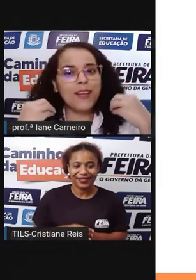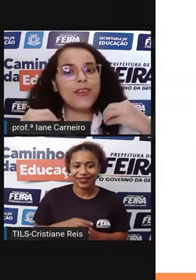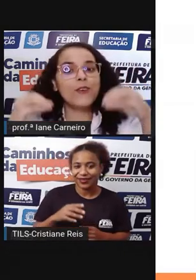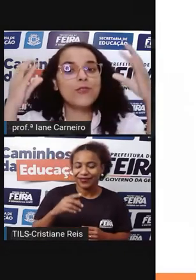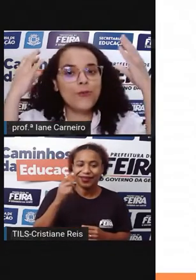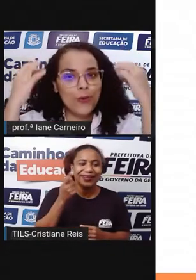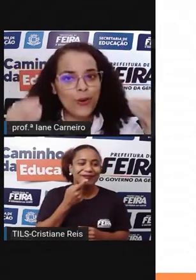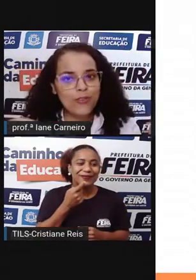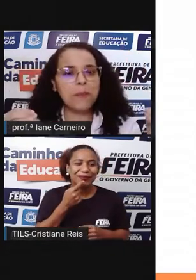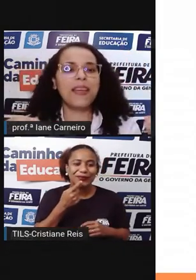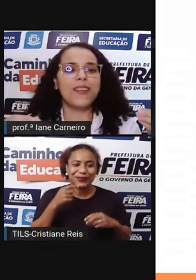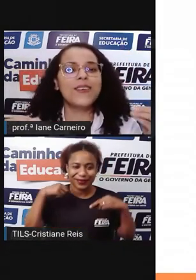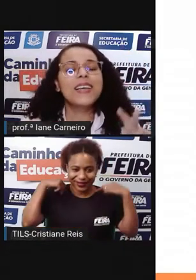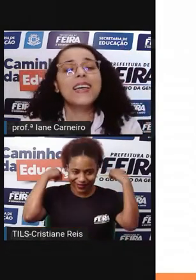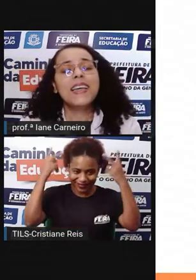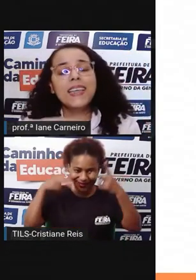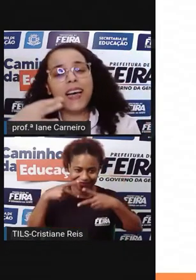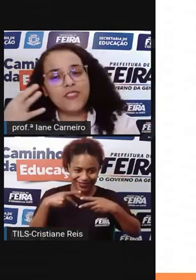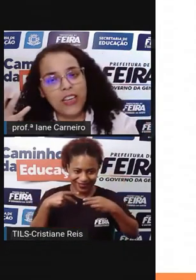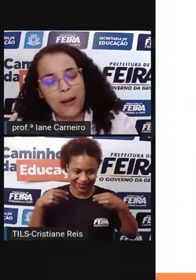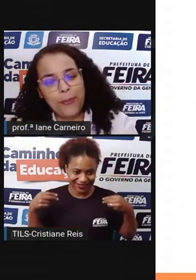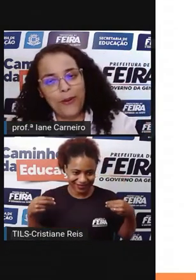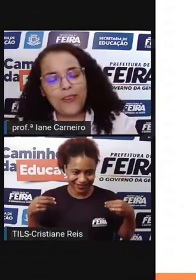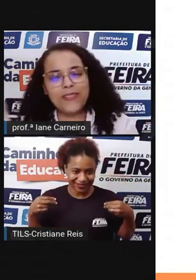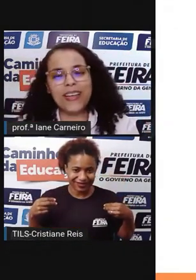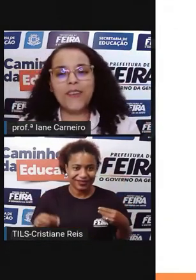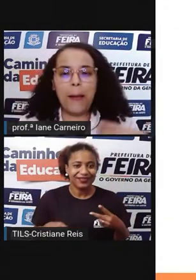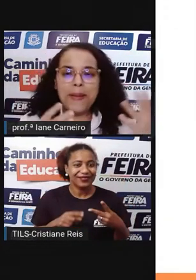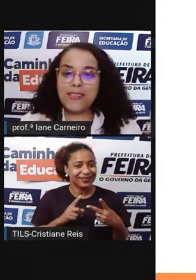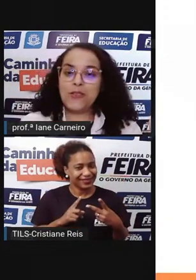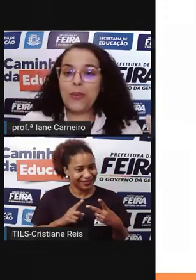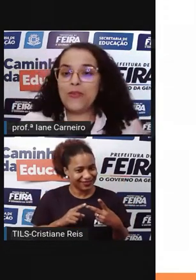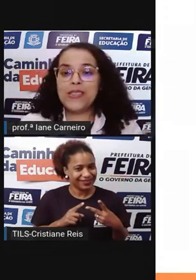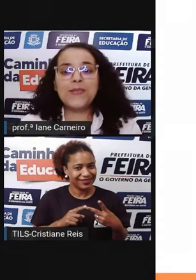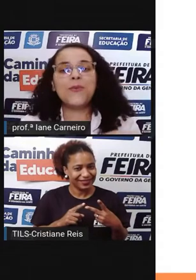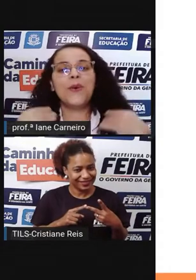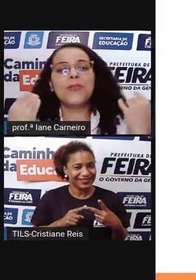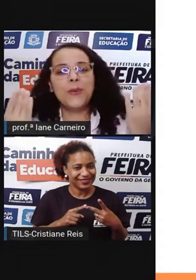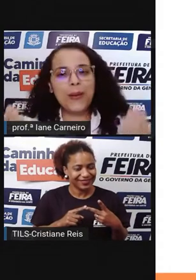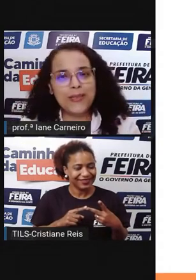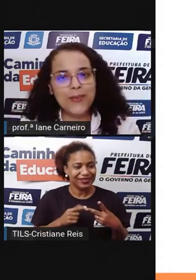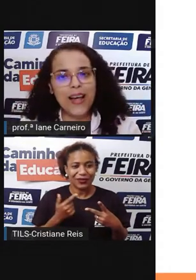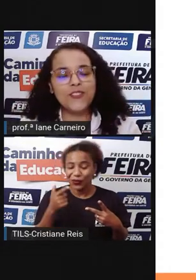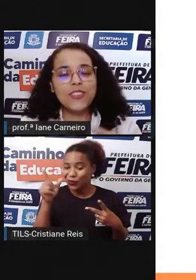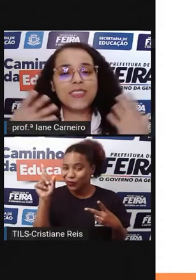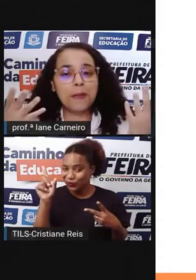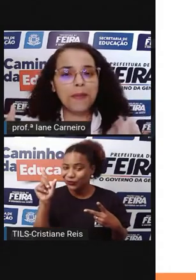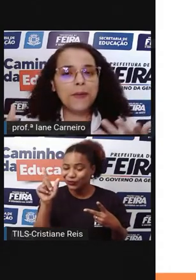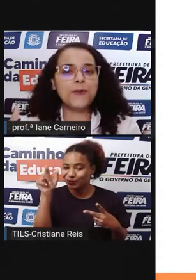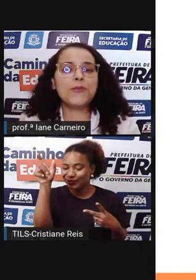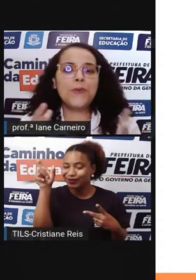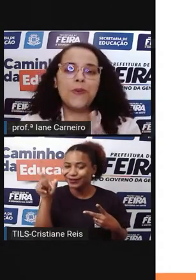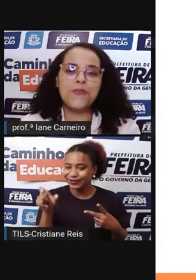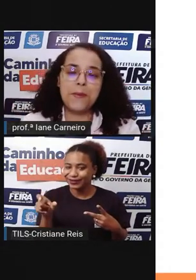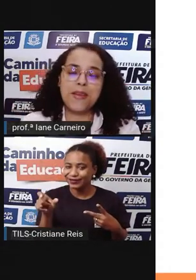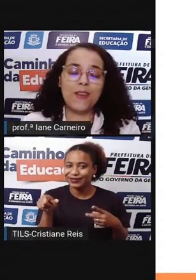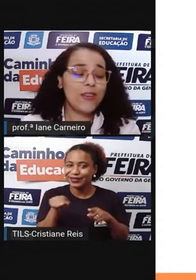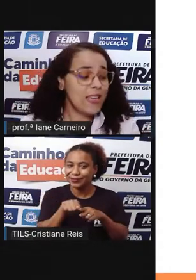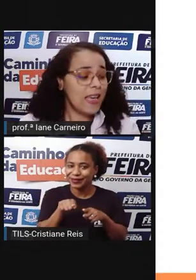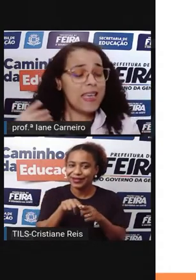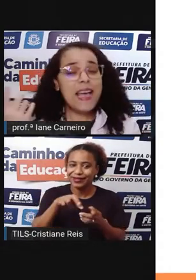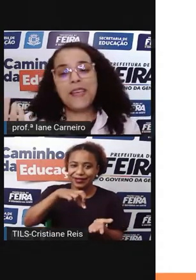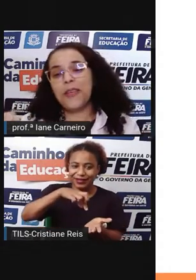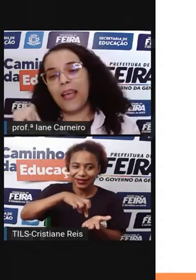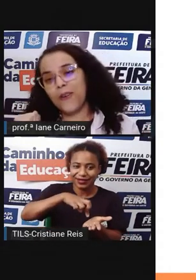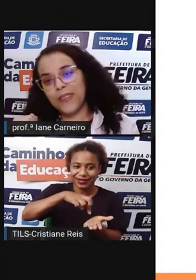Vermelho que usa um gorro vermelho. E a Pró, né, apresentou pra vocês um outro personagem que também usa um gorro vermelho.